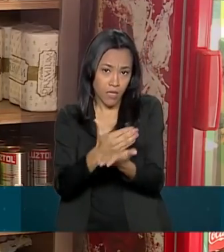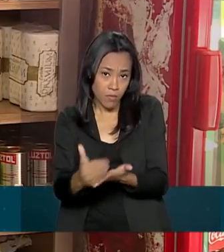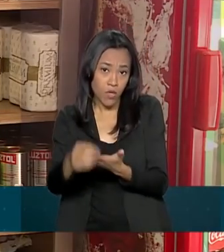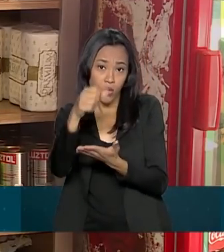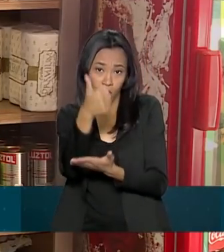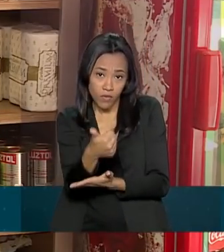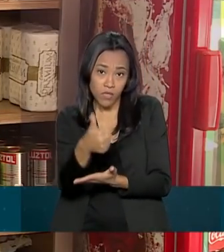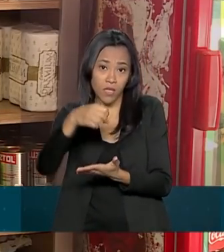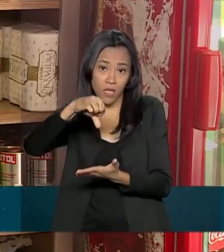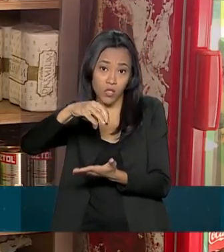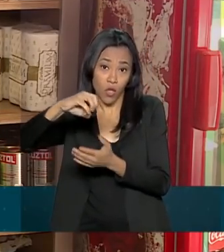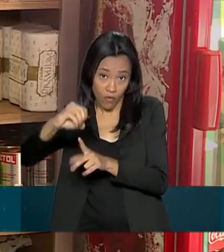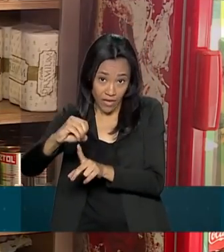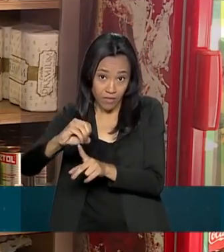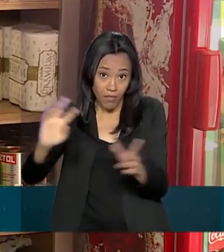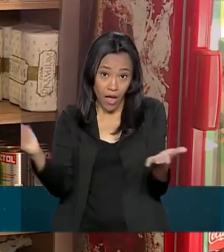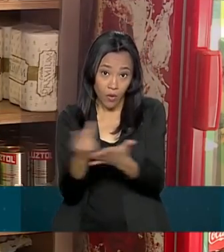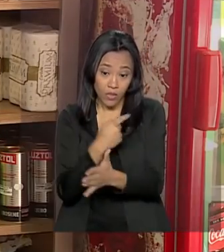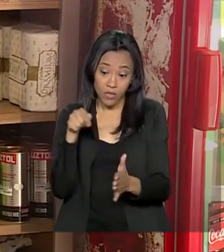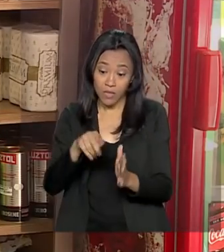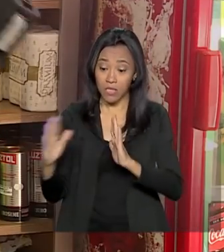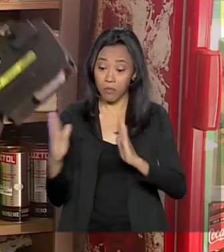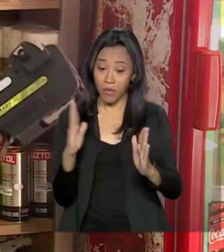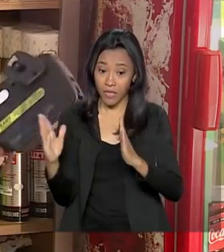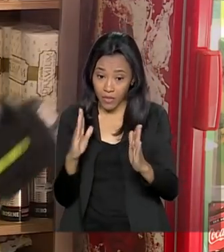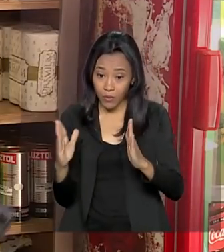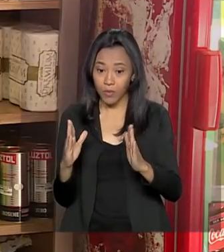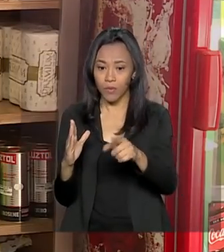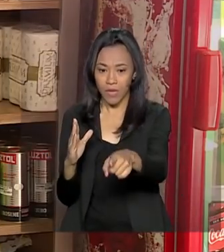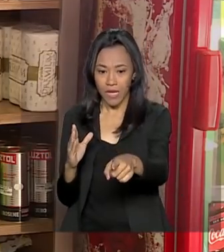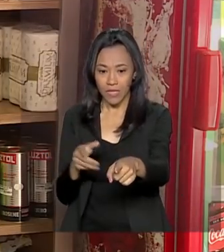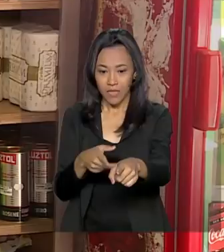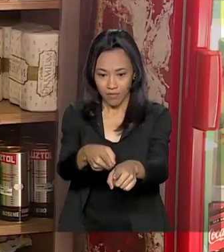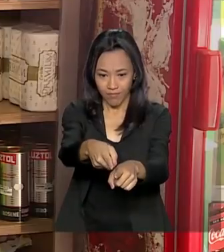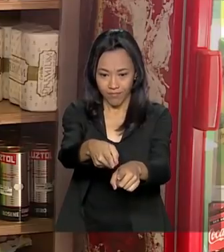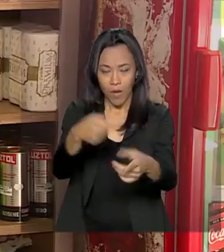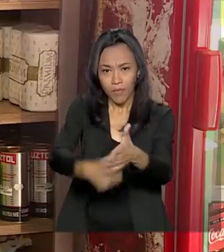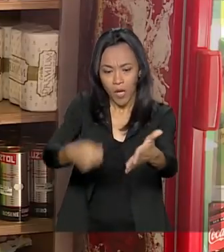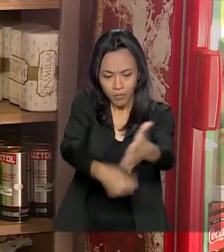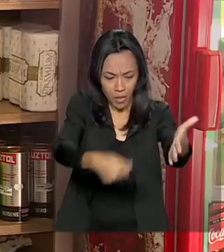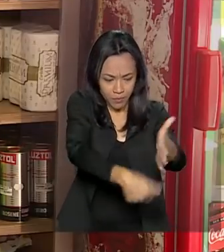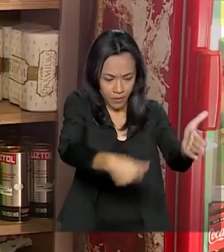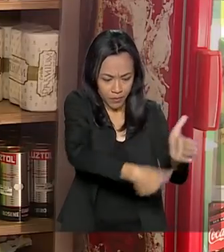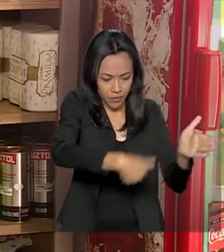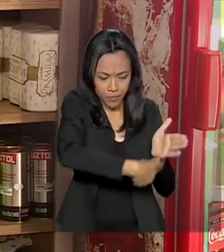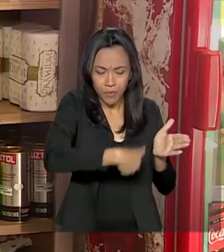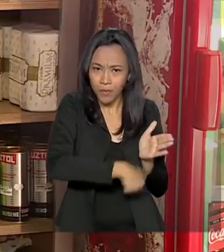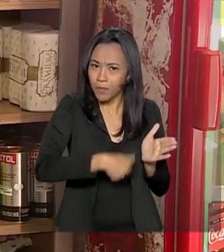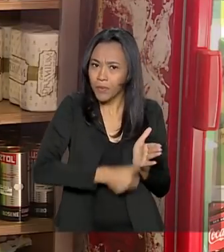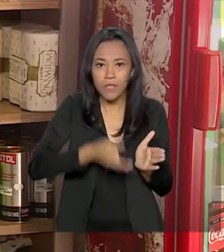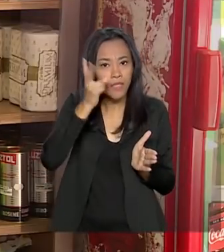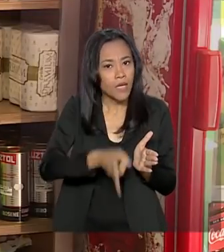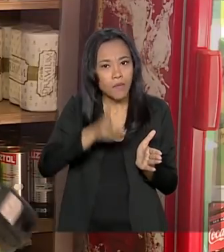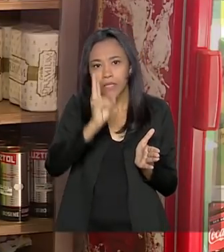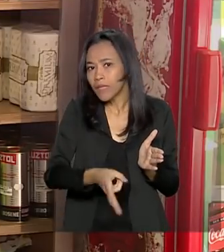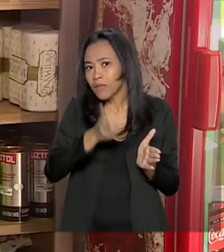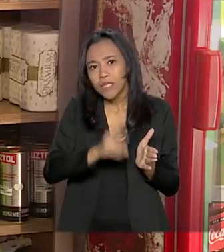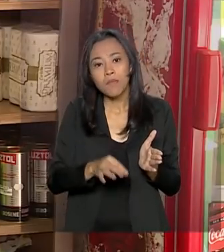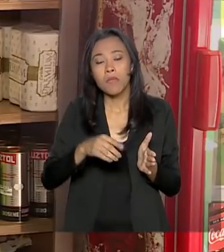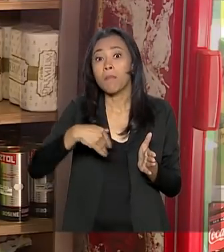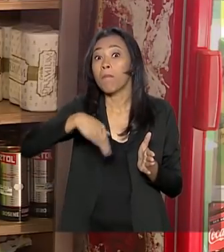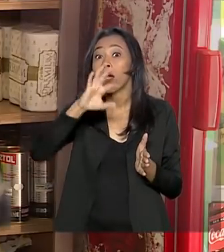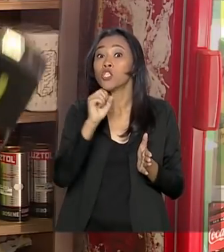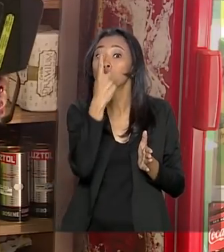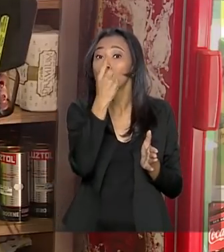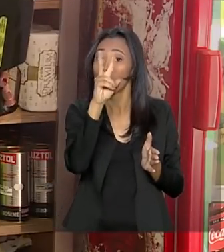1990, deve ter topado com uma máquina dessa. Em alguns períodos, a remarcação de preços era feita mais de uma vez